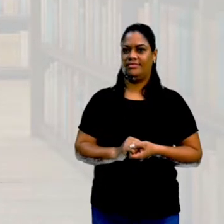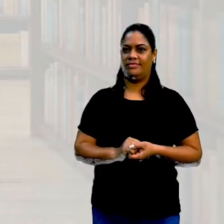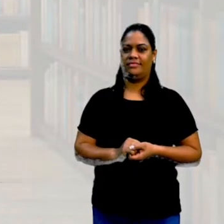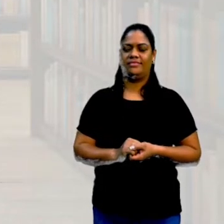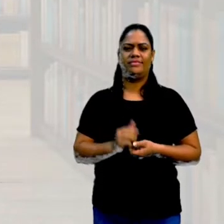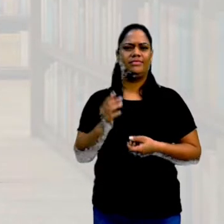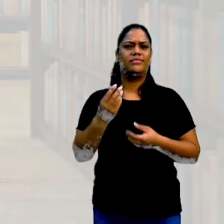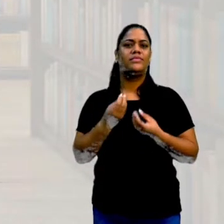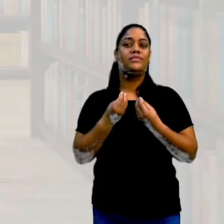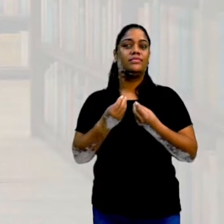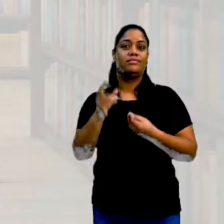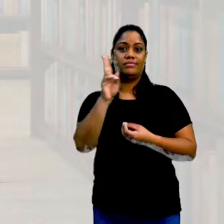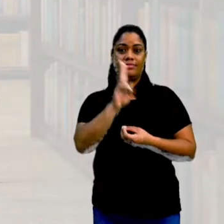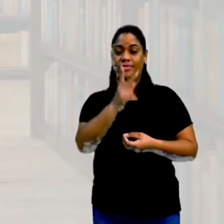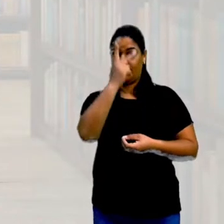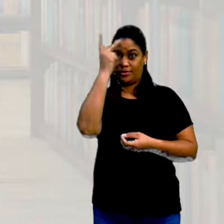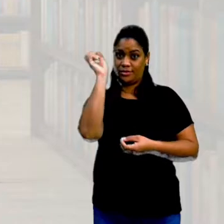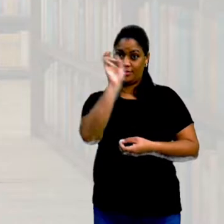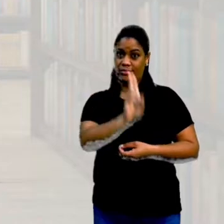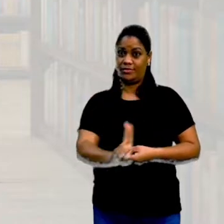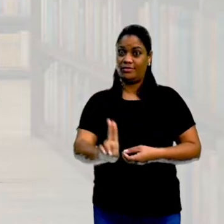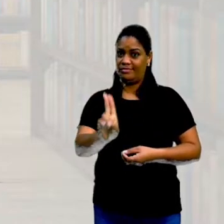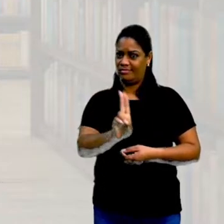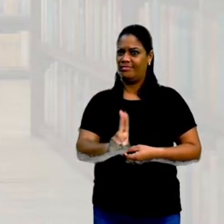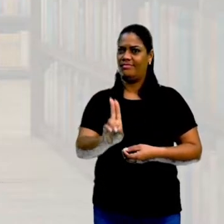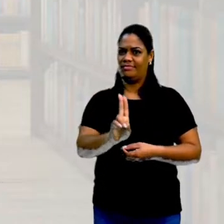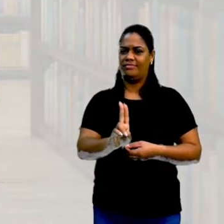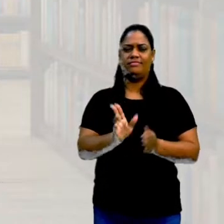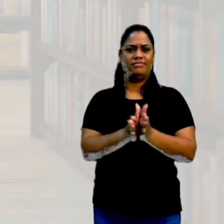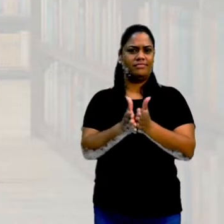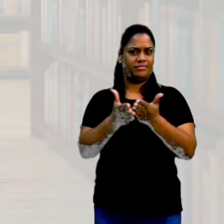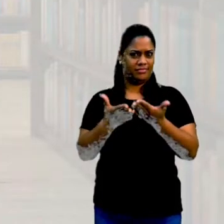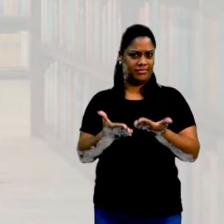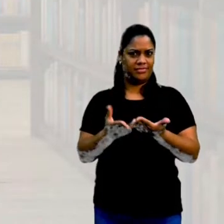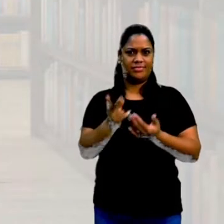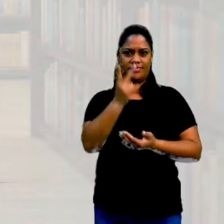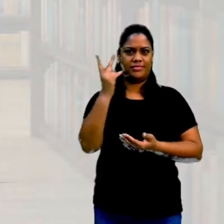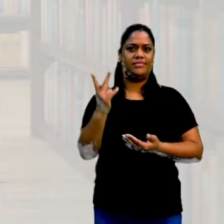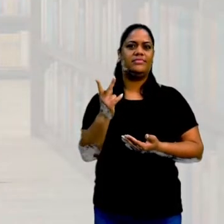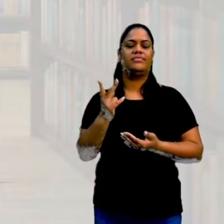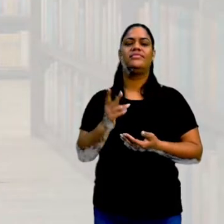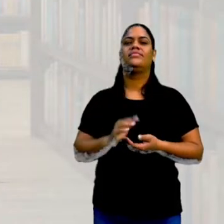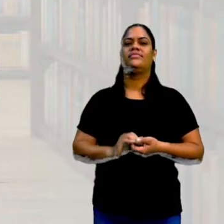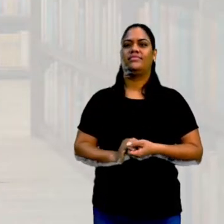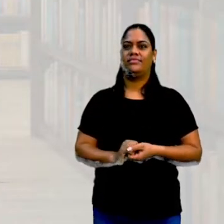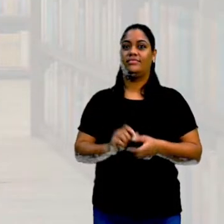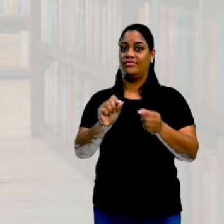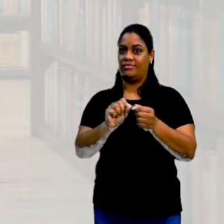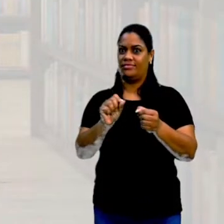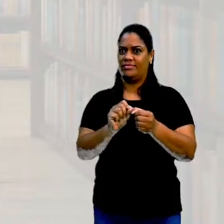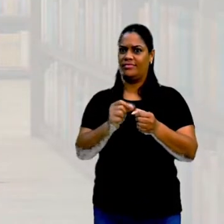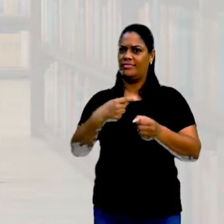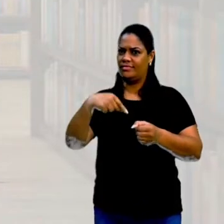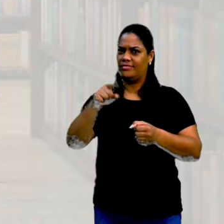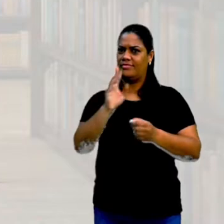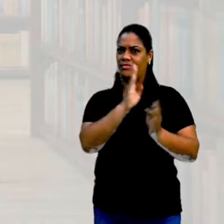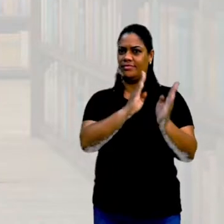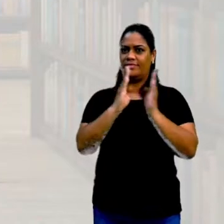das pessoas que utilizam a biblioteca. Ela quer saber alguns hábitos dessas pessoas que vão até lá.